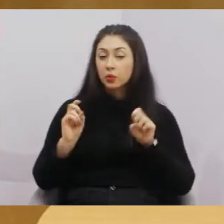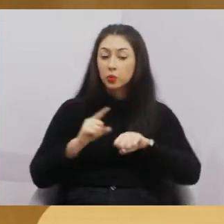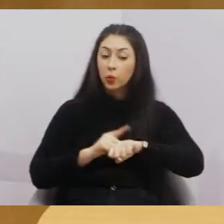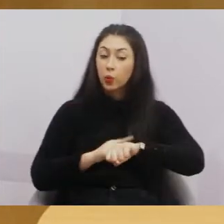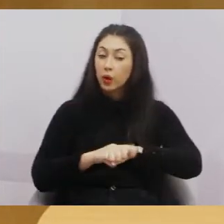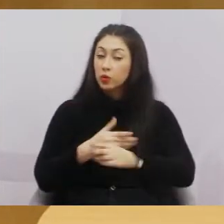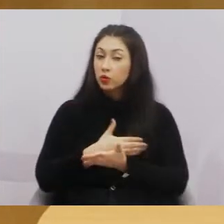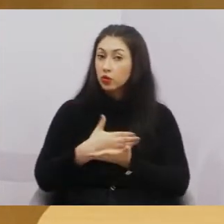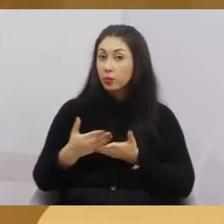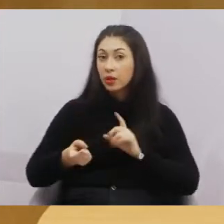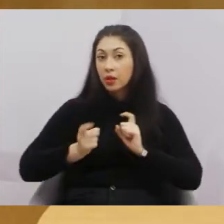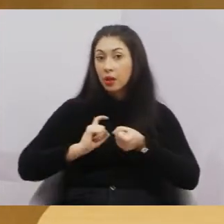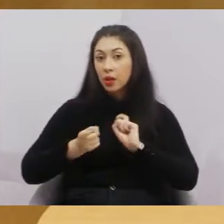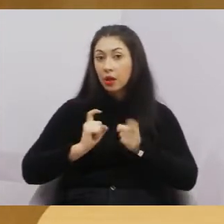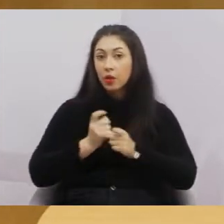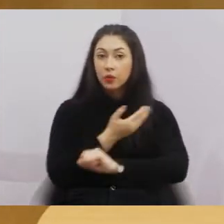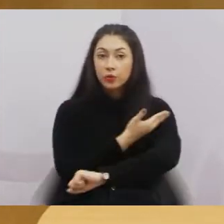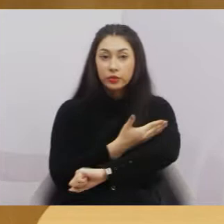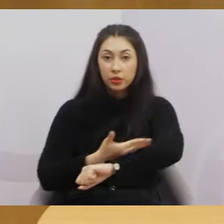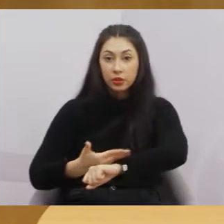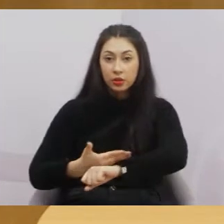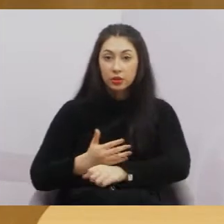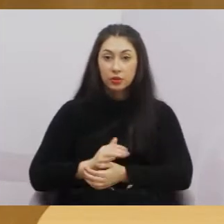horário do início das sessões ordinárias.